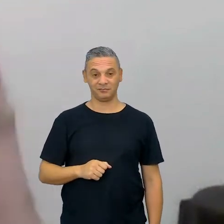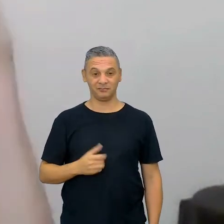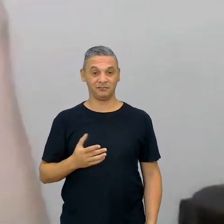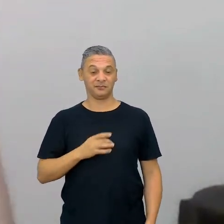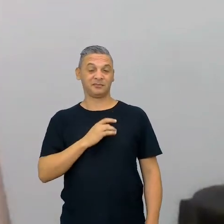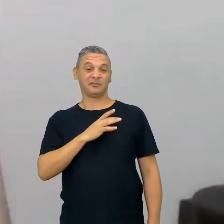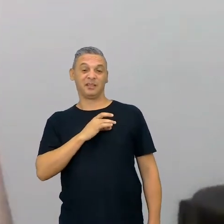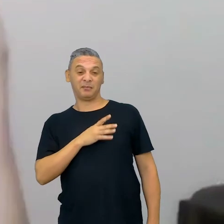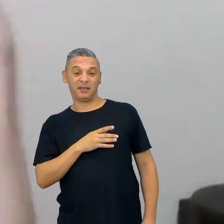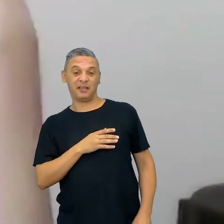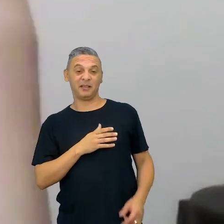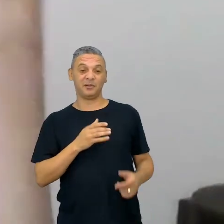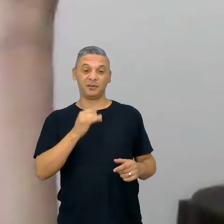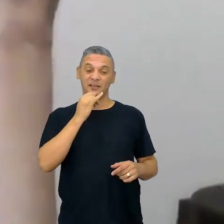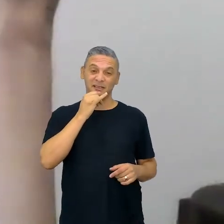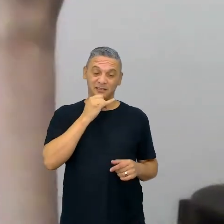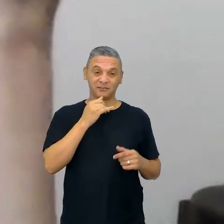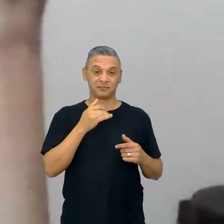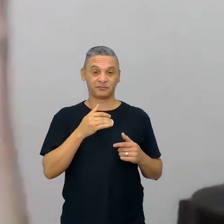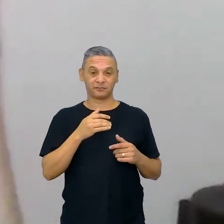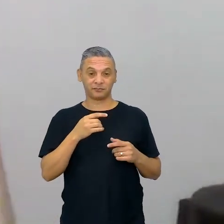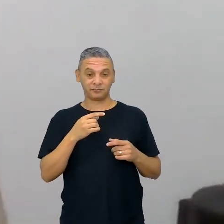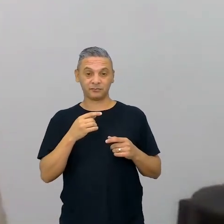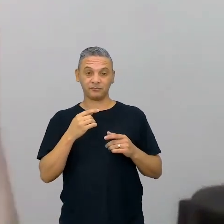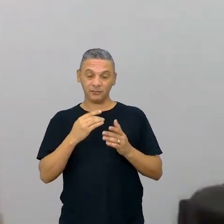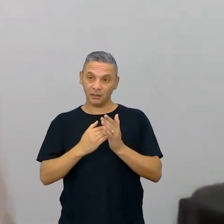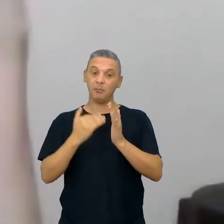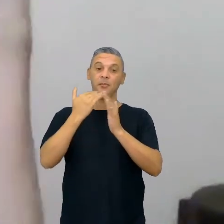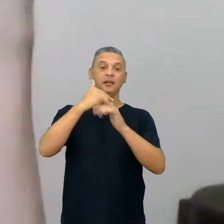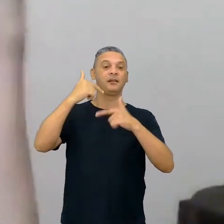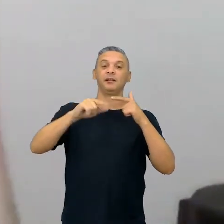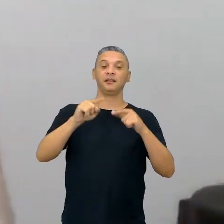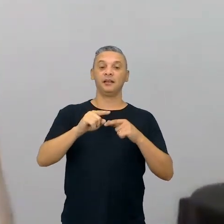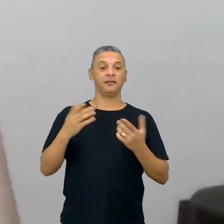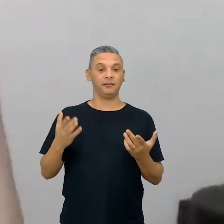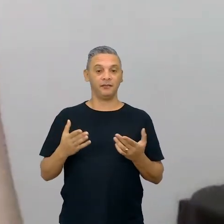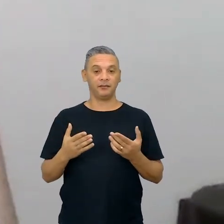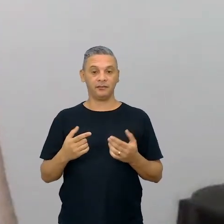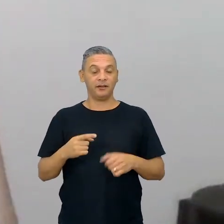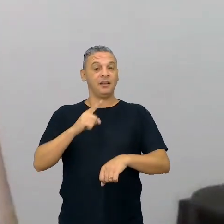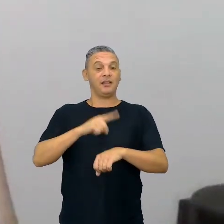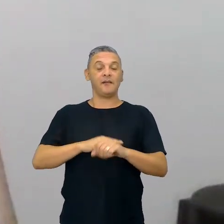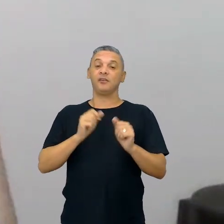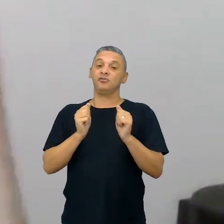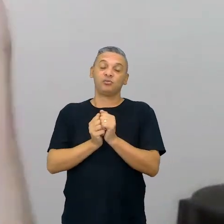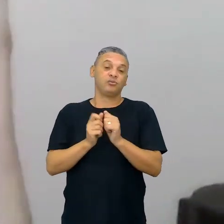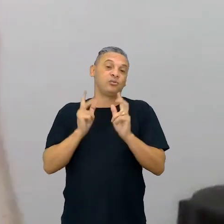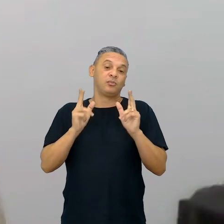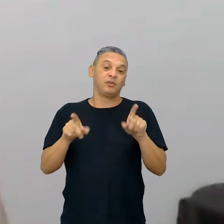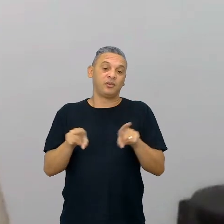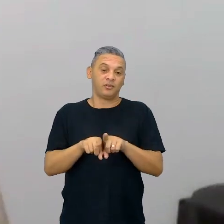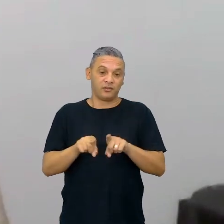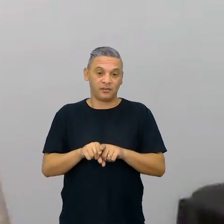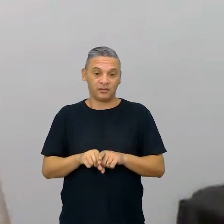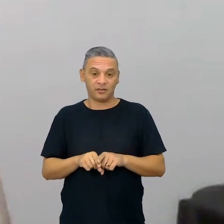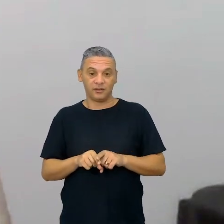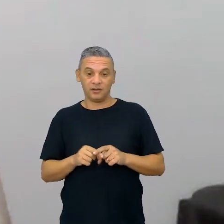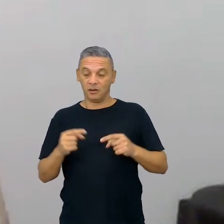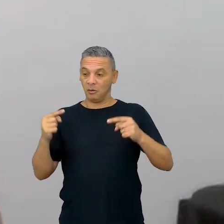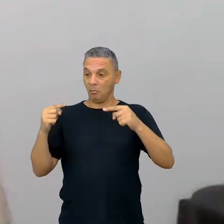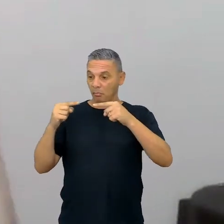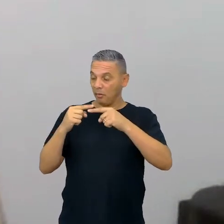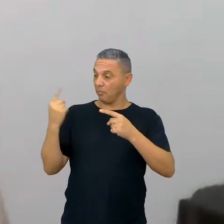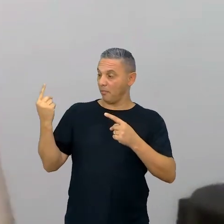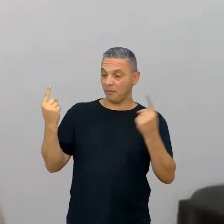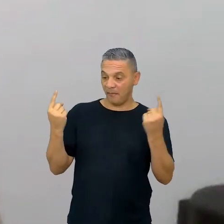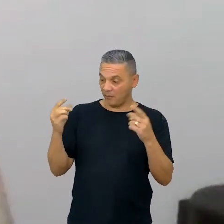assim, perder que eu falo, acrescentar mais um tempo na minha hora de trabalho, às vezes até casa, às vezes no caso é com a primeira série que é a primeira série,